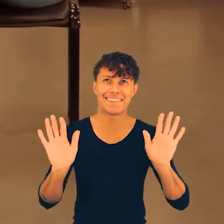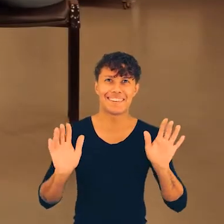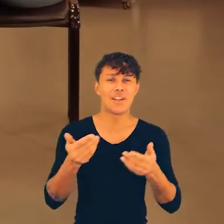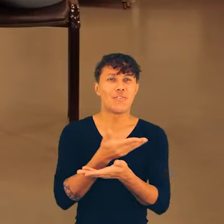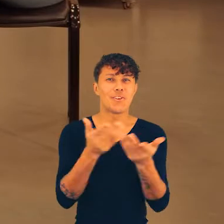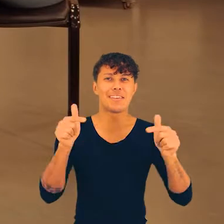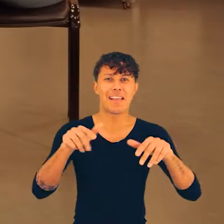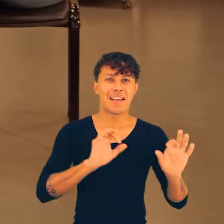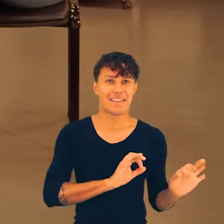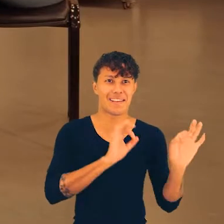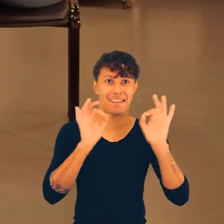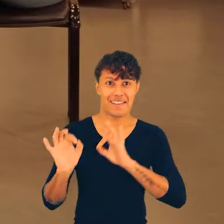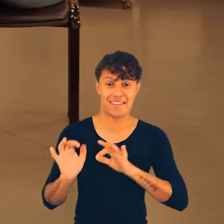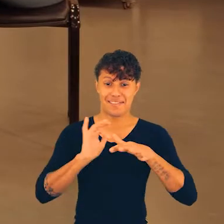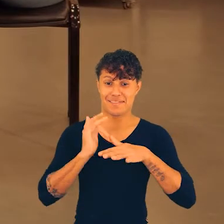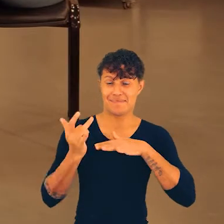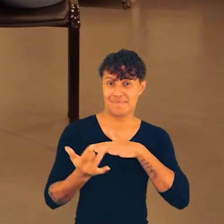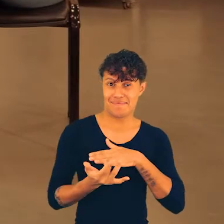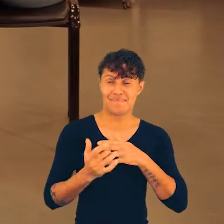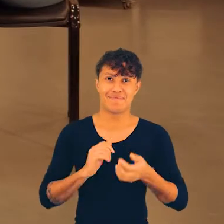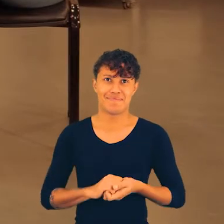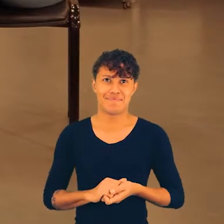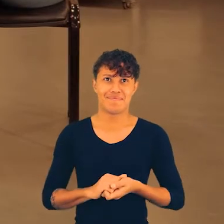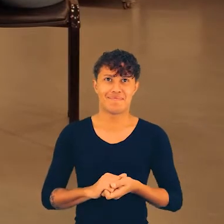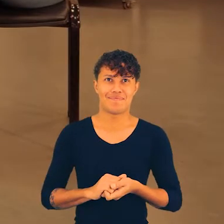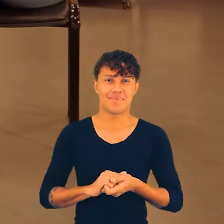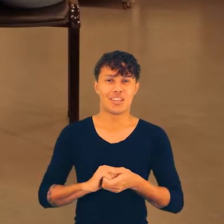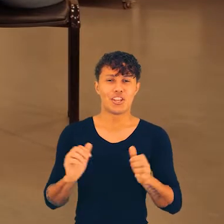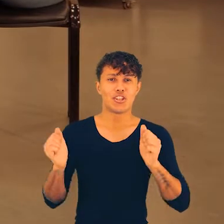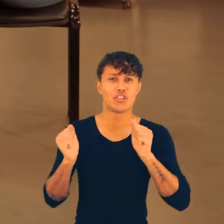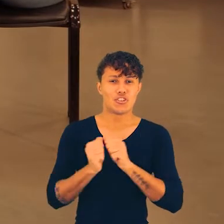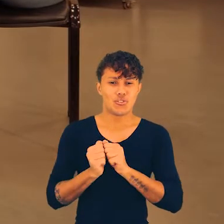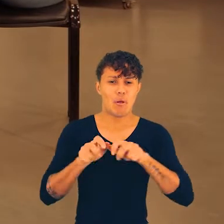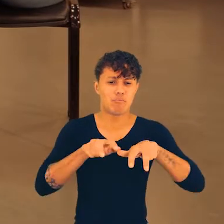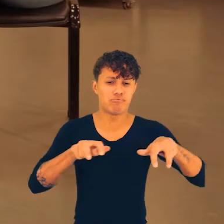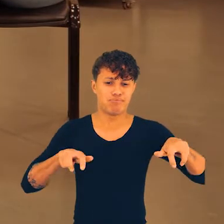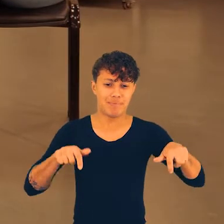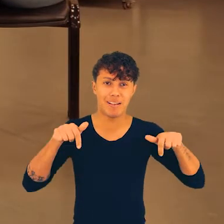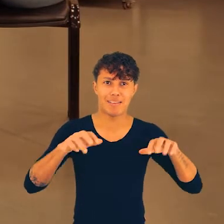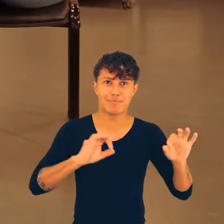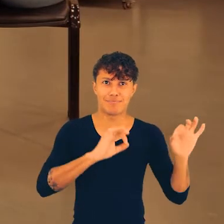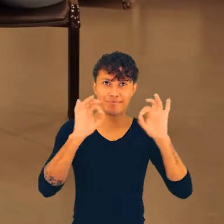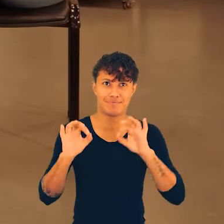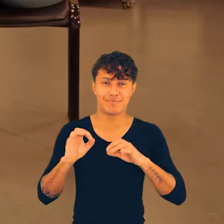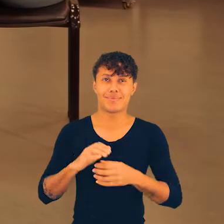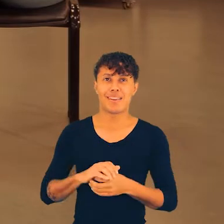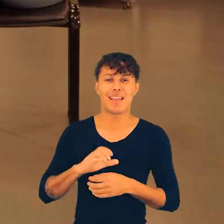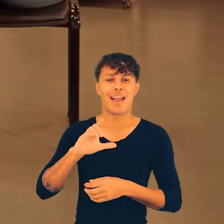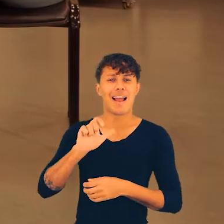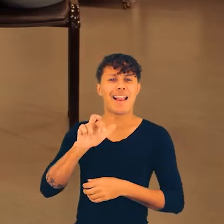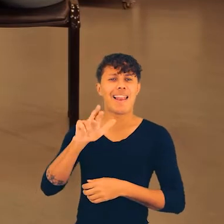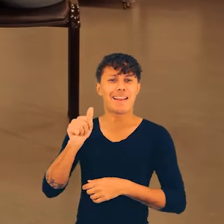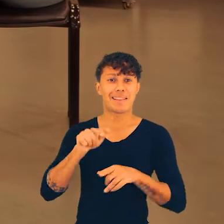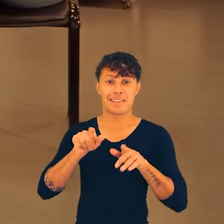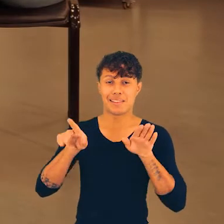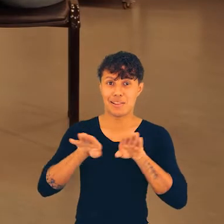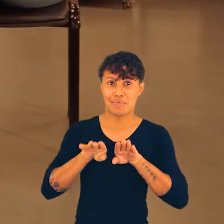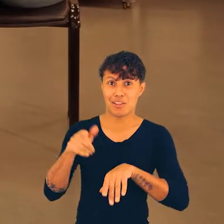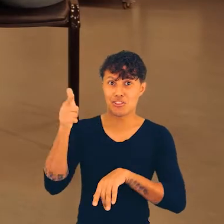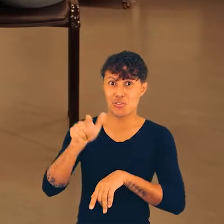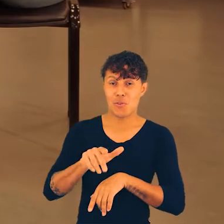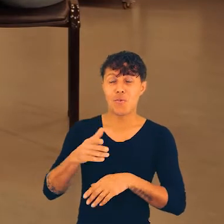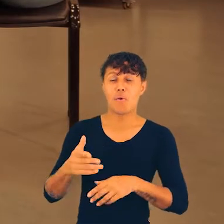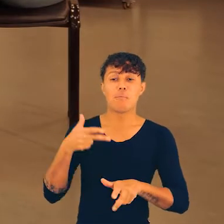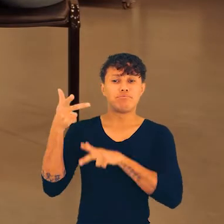noite a todos vocês que estão acompanhando aí pelas redes, a toda a galera que está aqui junto com a gente, a Clara. Essa é mais uma edição do